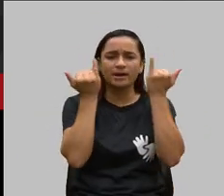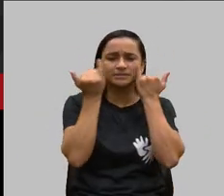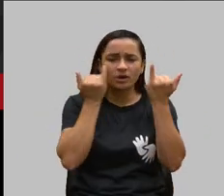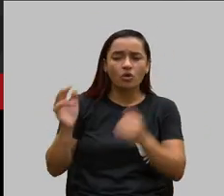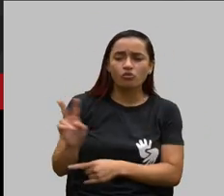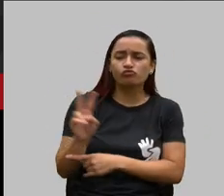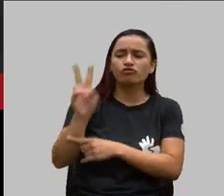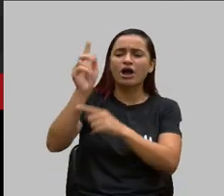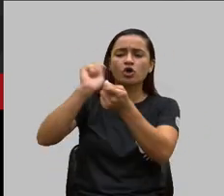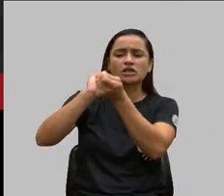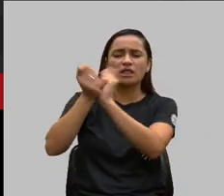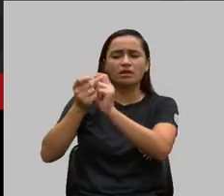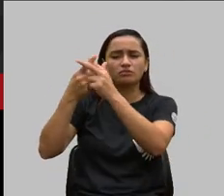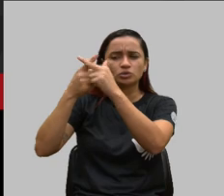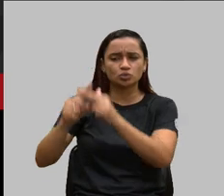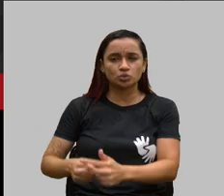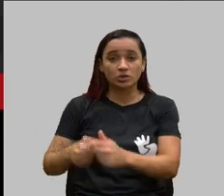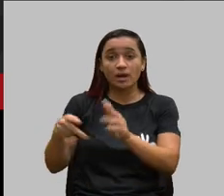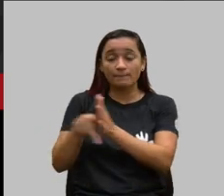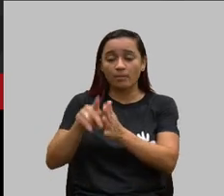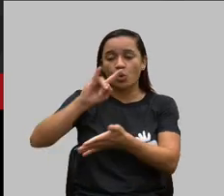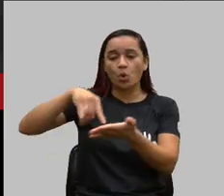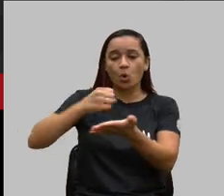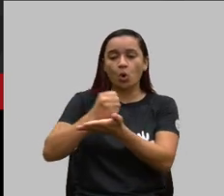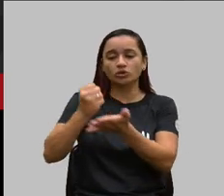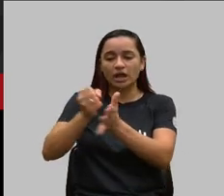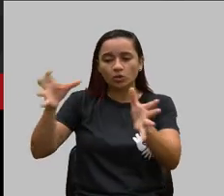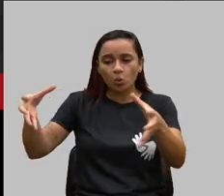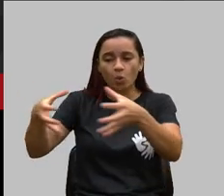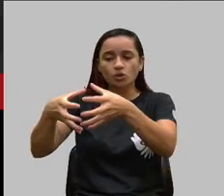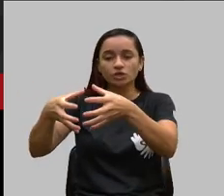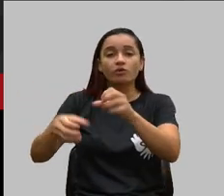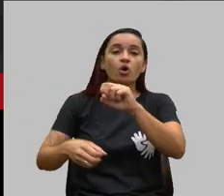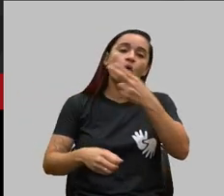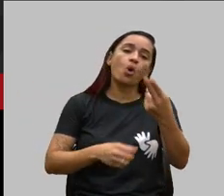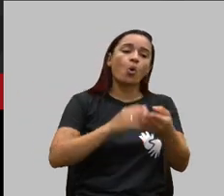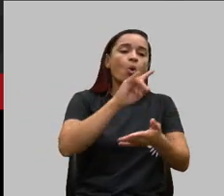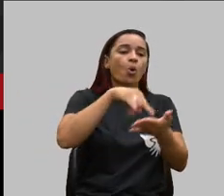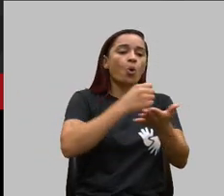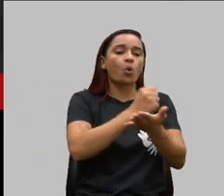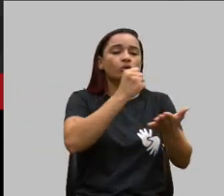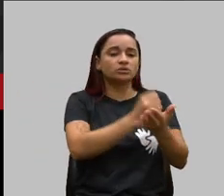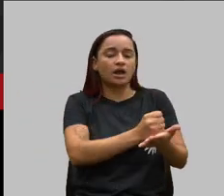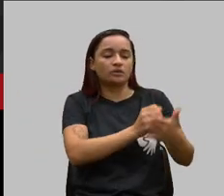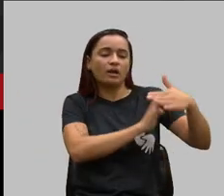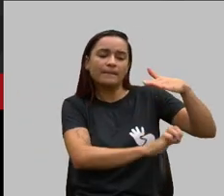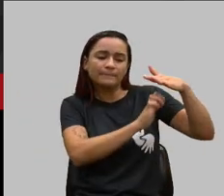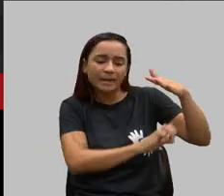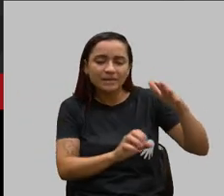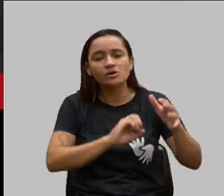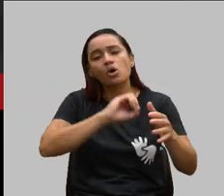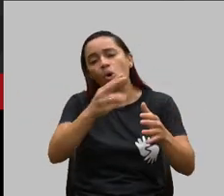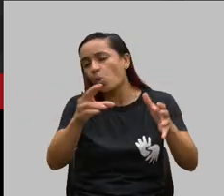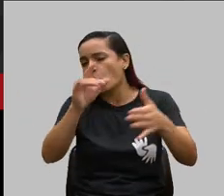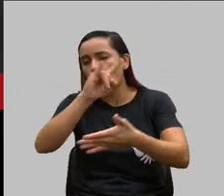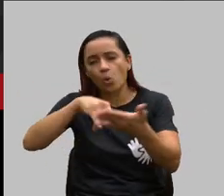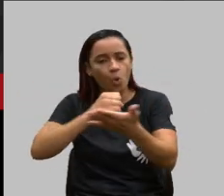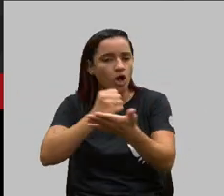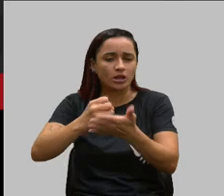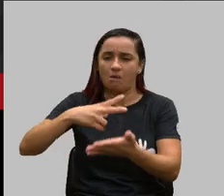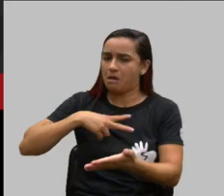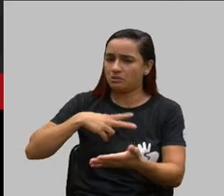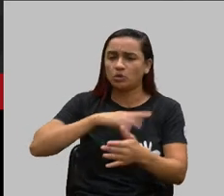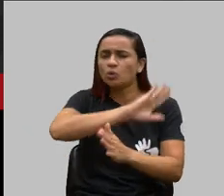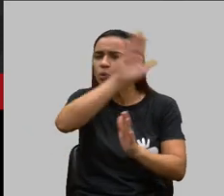aplicado, seja no contrato coletivo por adesão, seja no contrato empresarial, seja todas as formas estão ali, inclusive